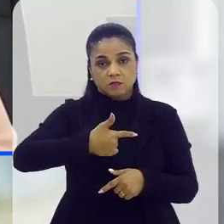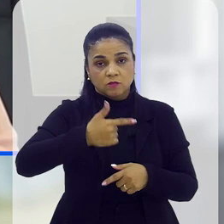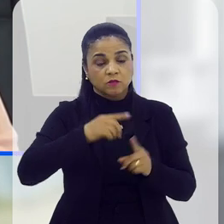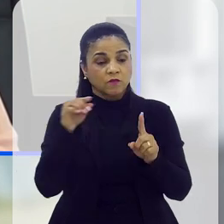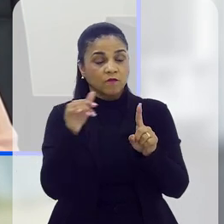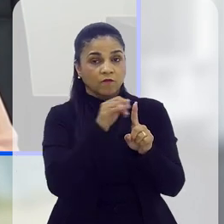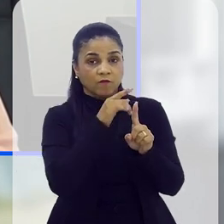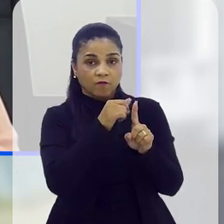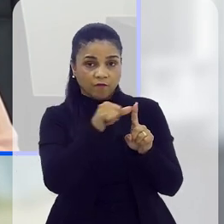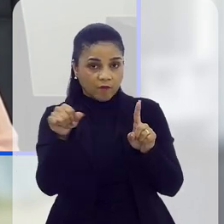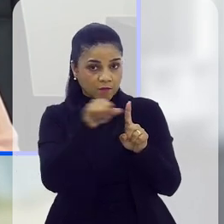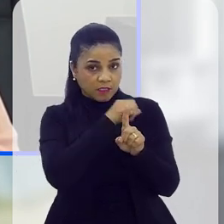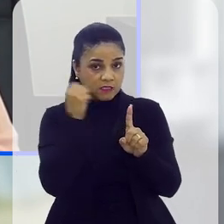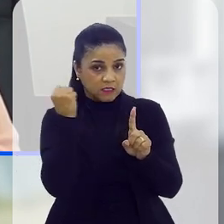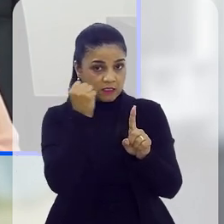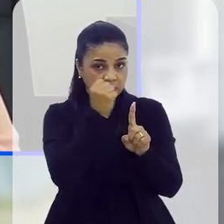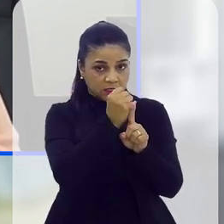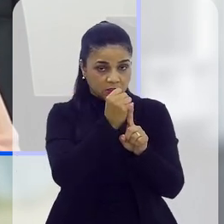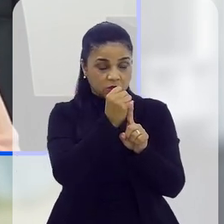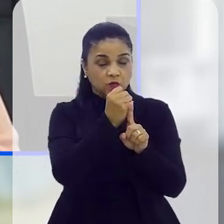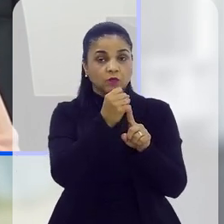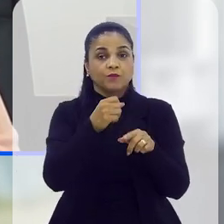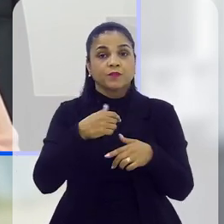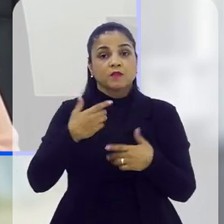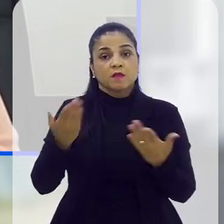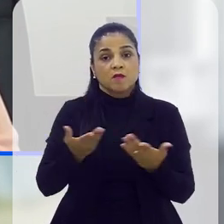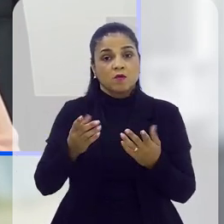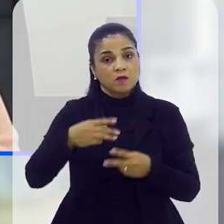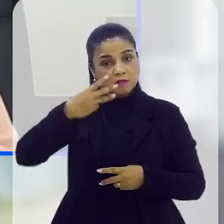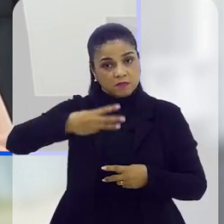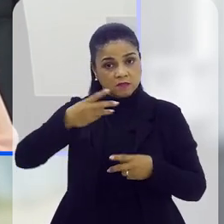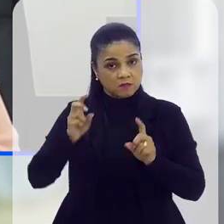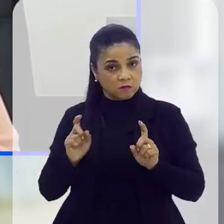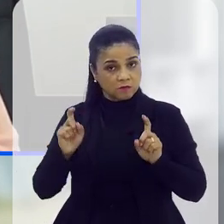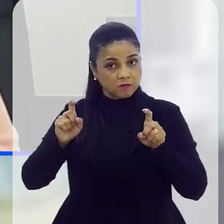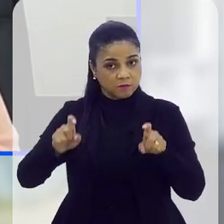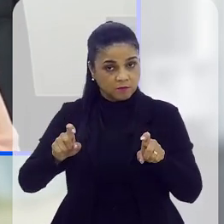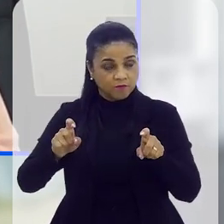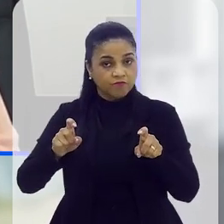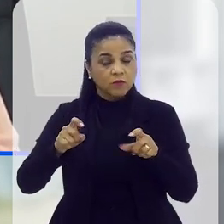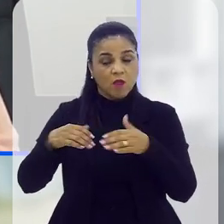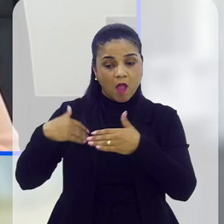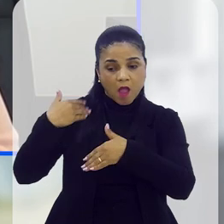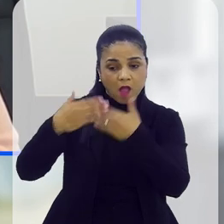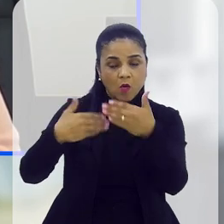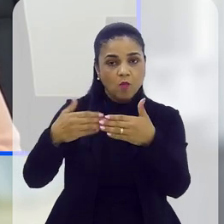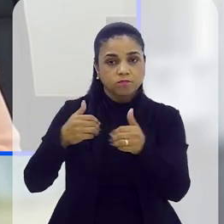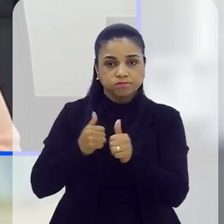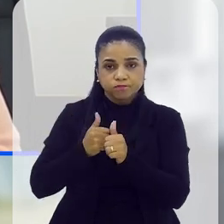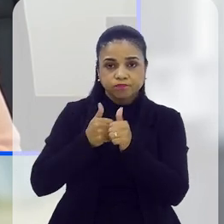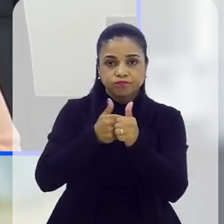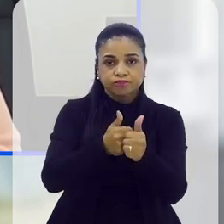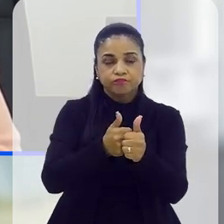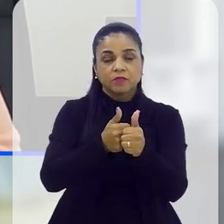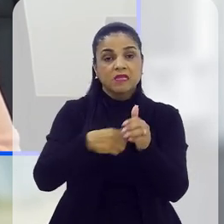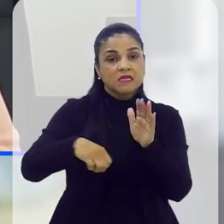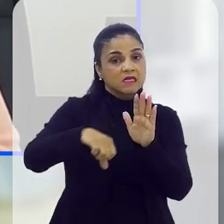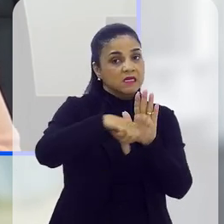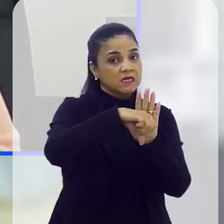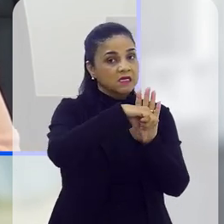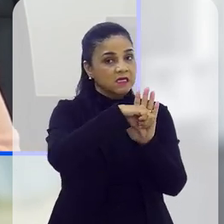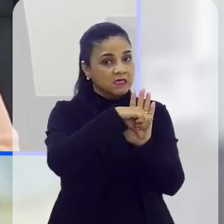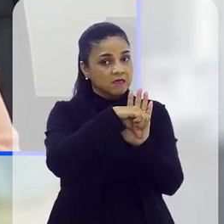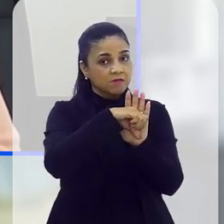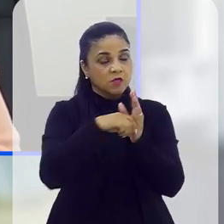CPI do feminicídio e neste mandato, acompanhando a evolução da prática dos